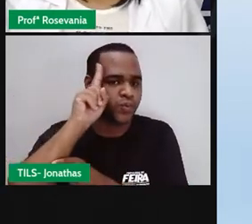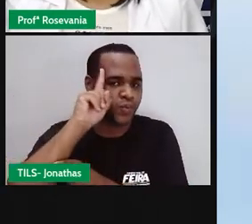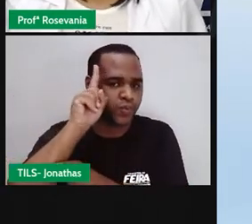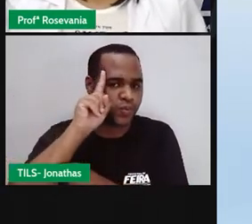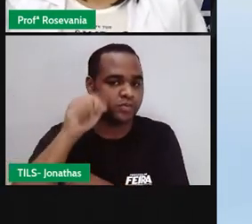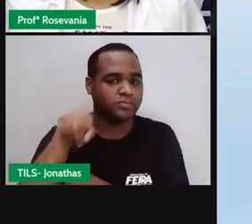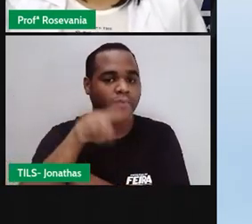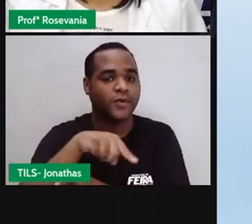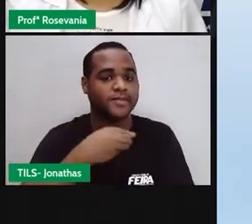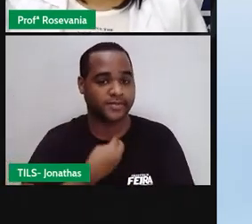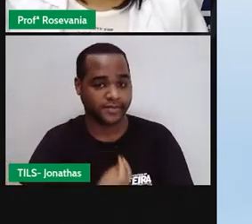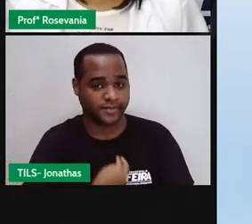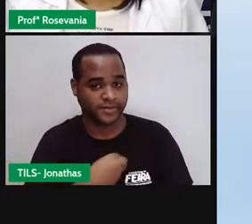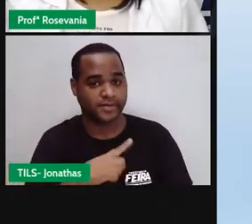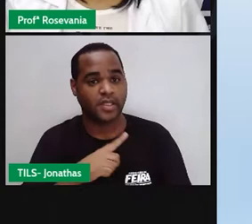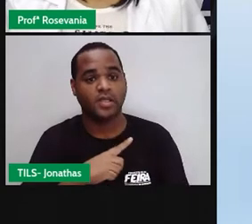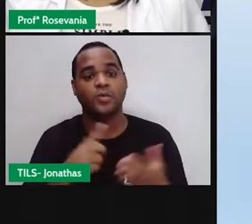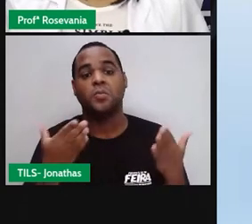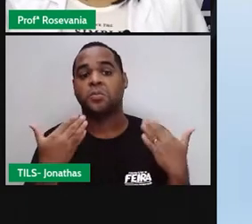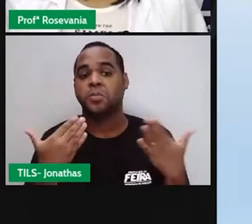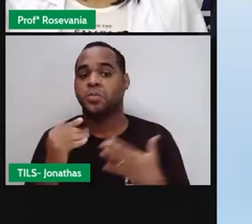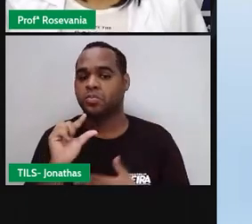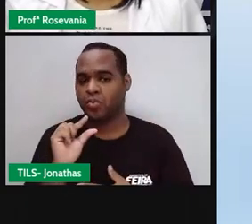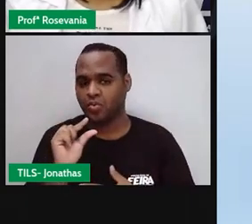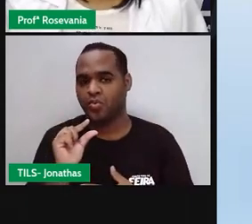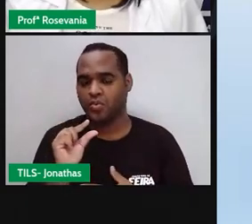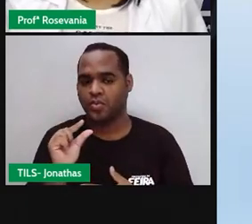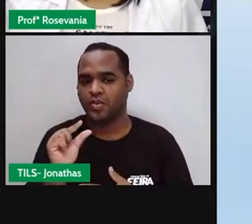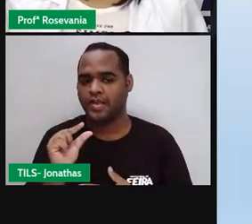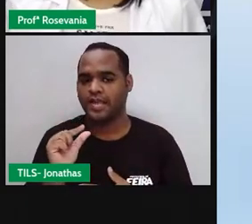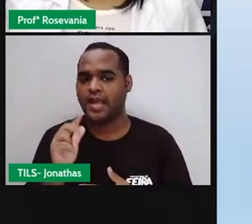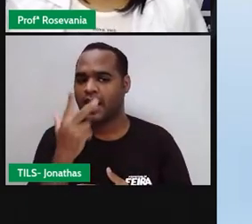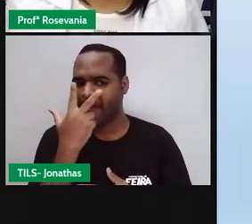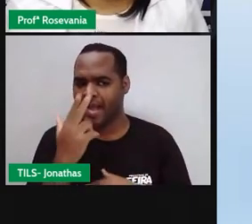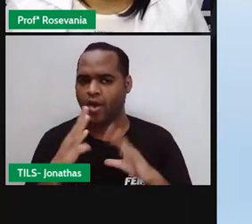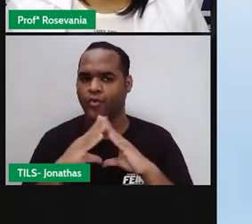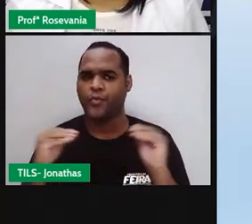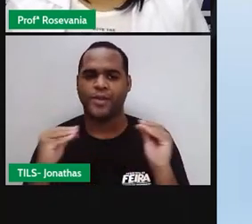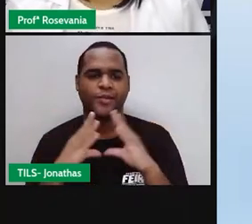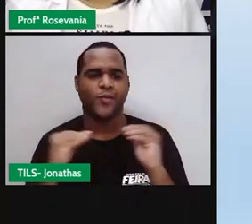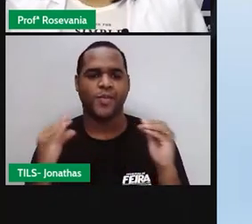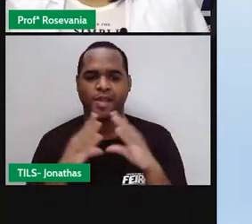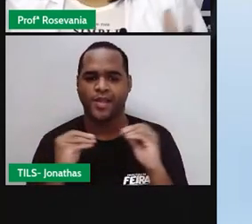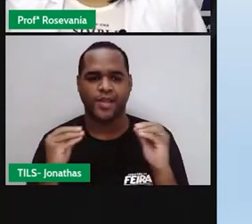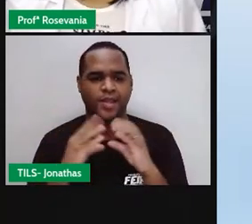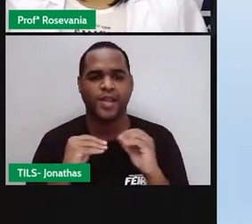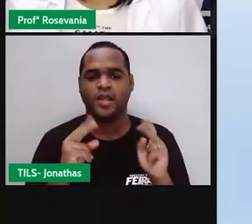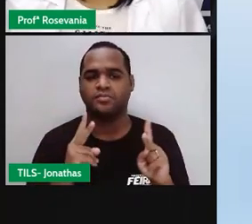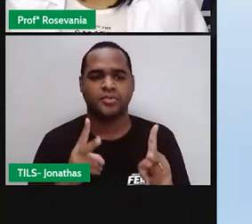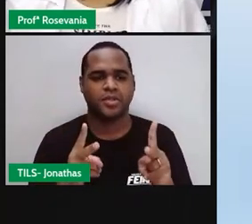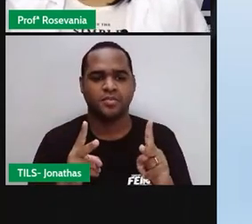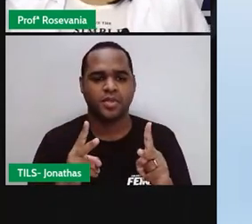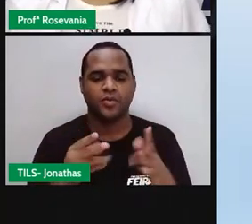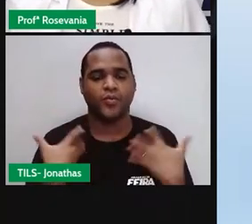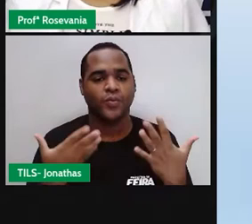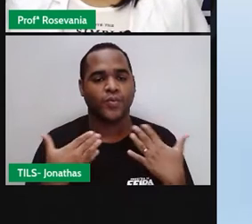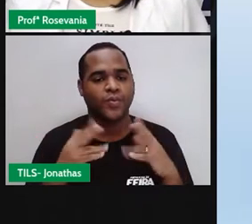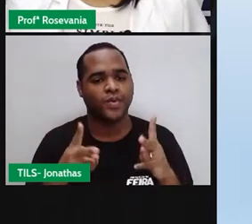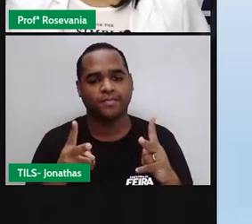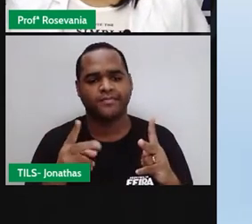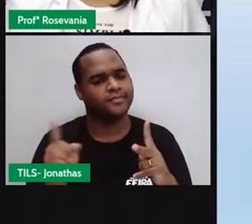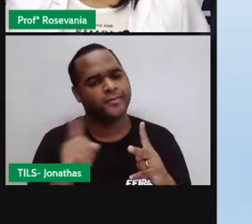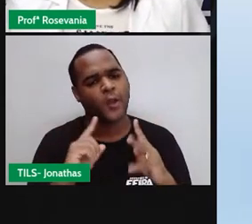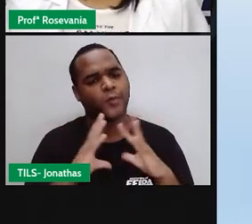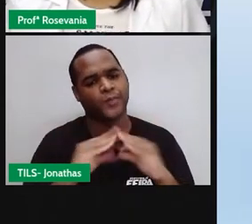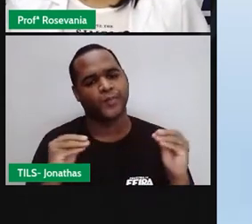recebe parte do calor. E essa parte desse calor também é dissipada, ela não fica tudo aí. Porque se